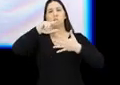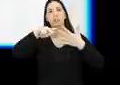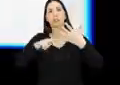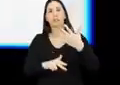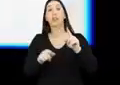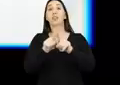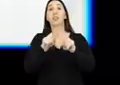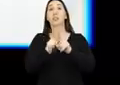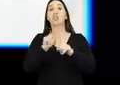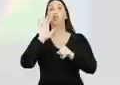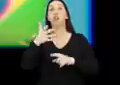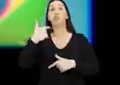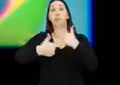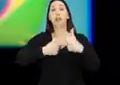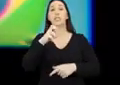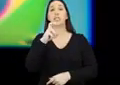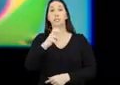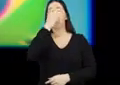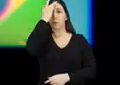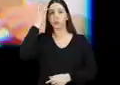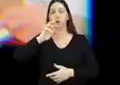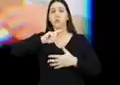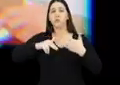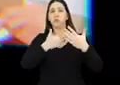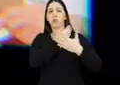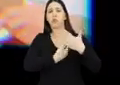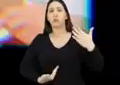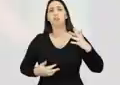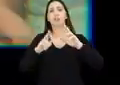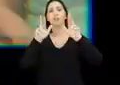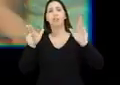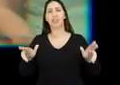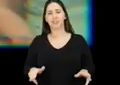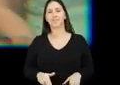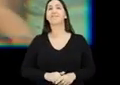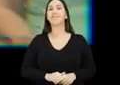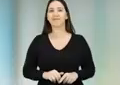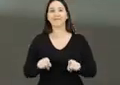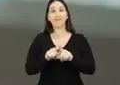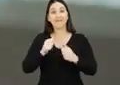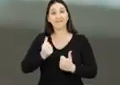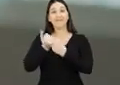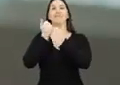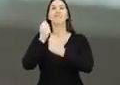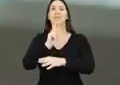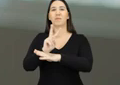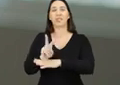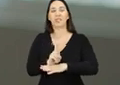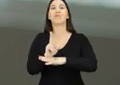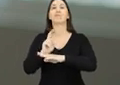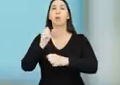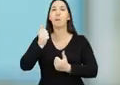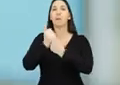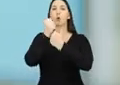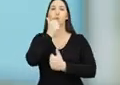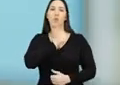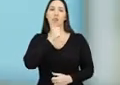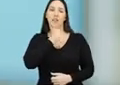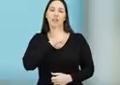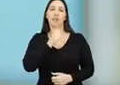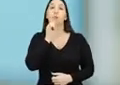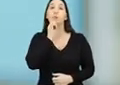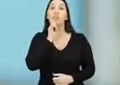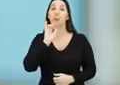trabalhei com cinco governadores e vi muitos projetos importantes de proteção e de apoio à mulher nascerem aqui em São Paulo. Como, por